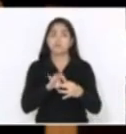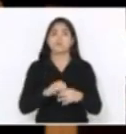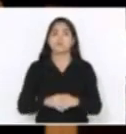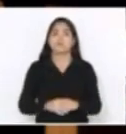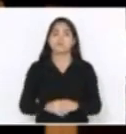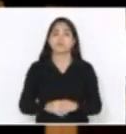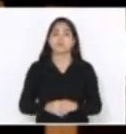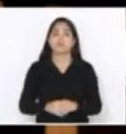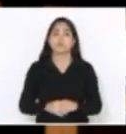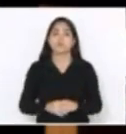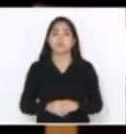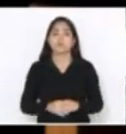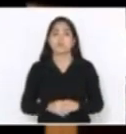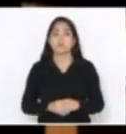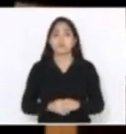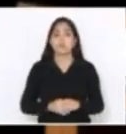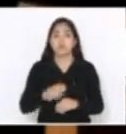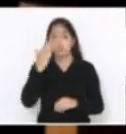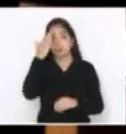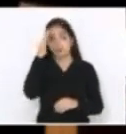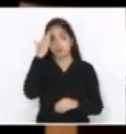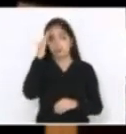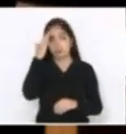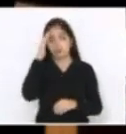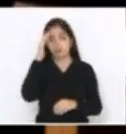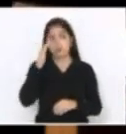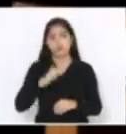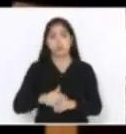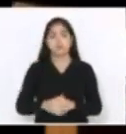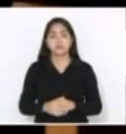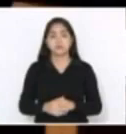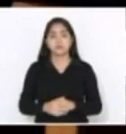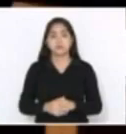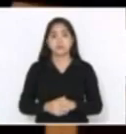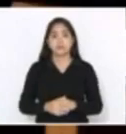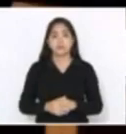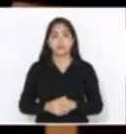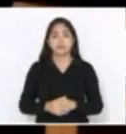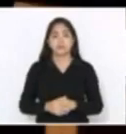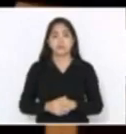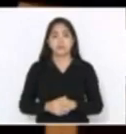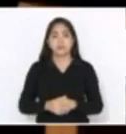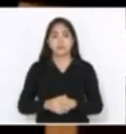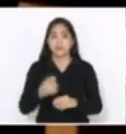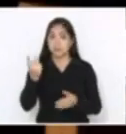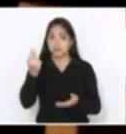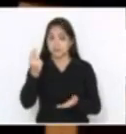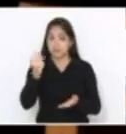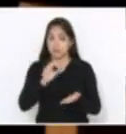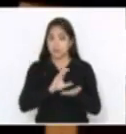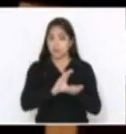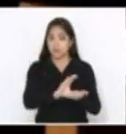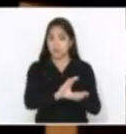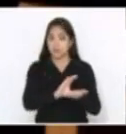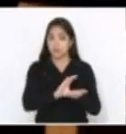Eu entendo que esse recurso poderia ser tranquilamente